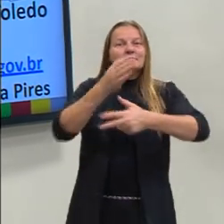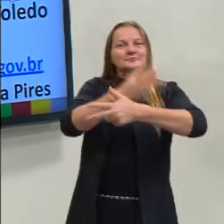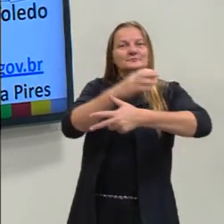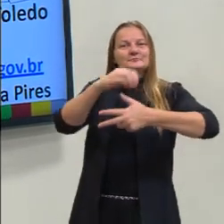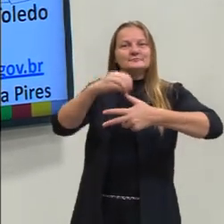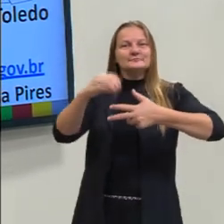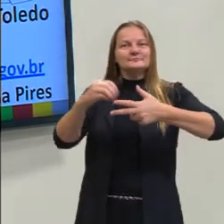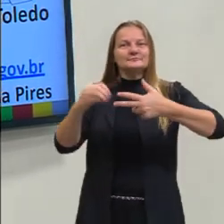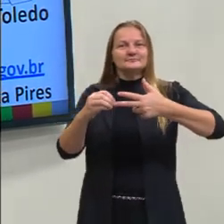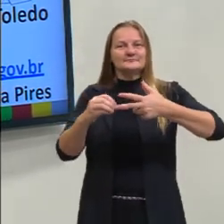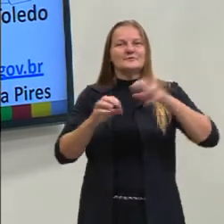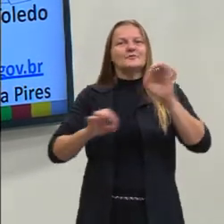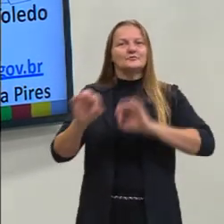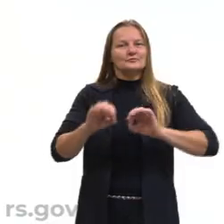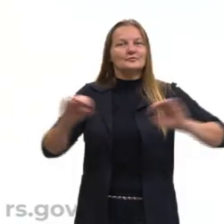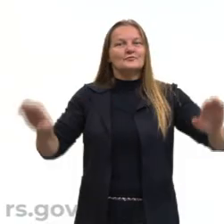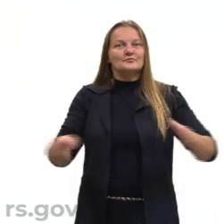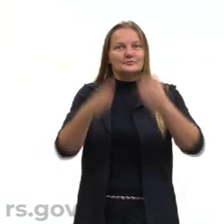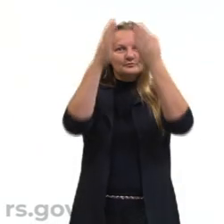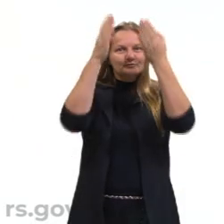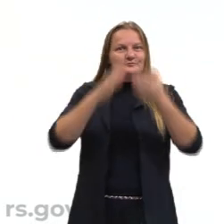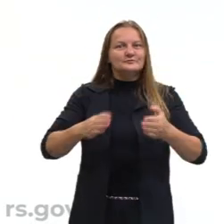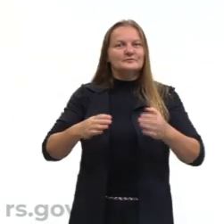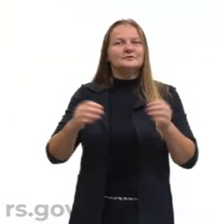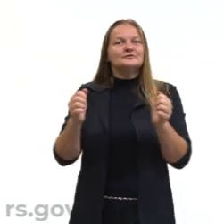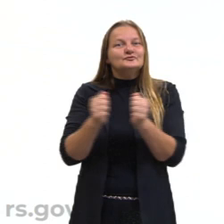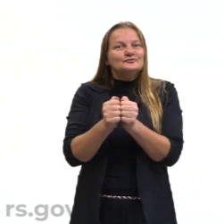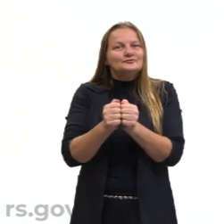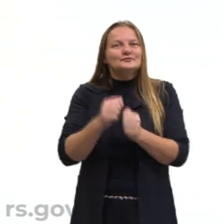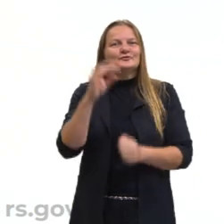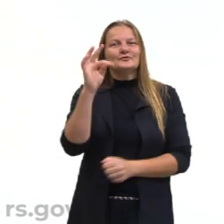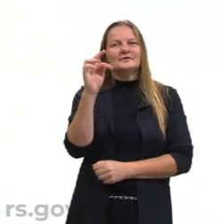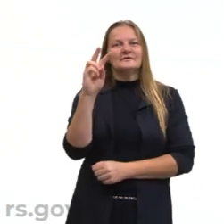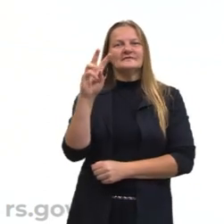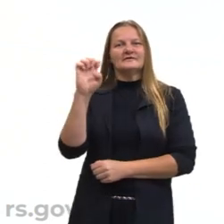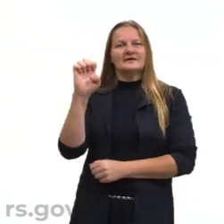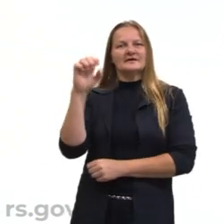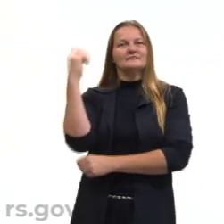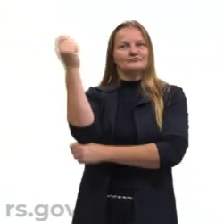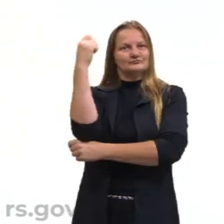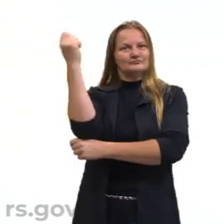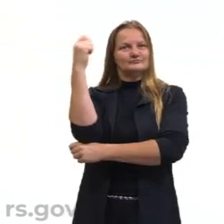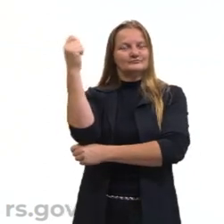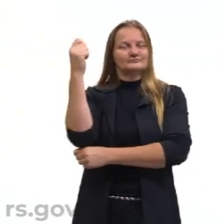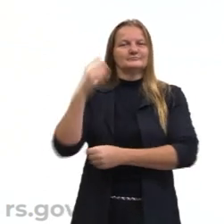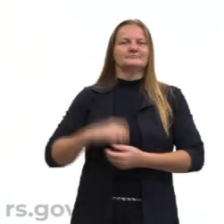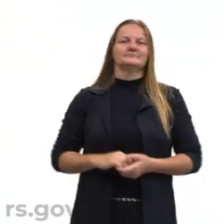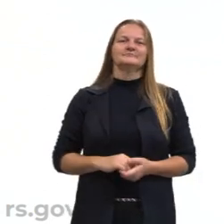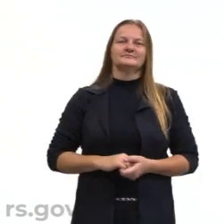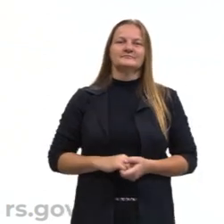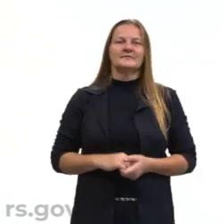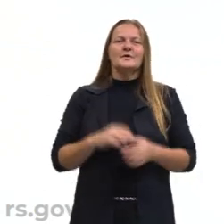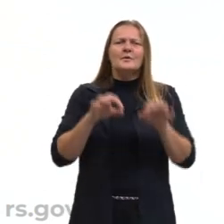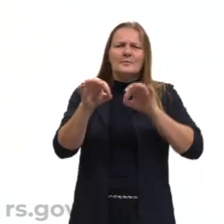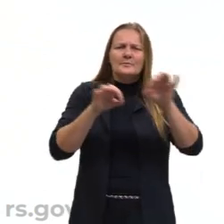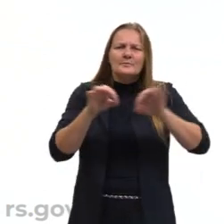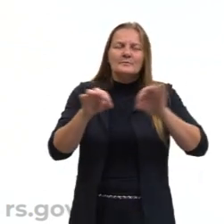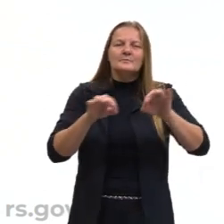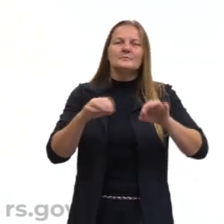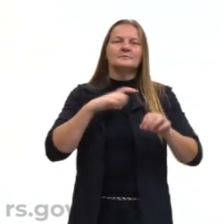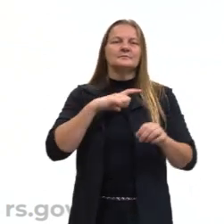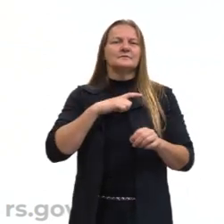-ENEM promovido pela SEDUC em parceria com a TVA Rio Grande do Sul. Esse projeto